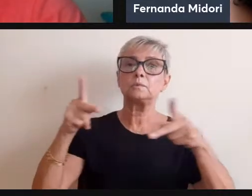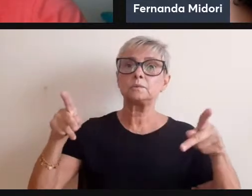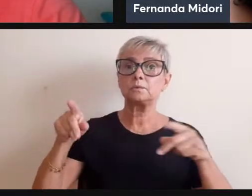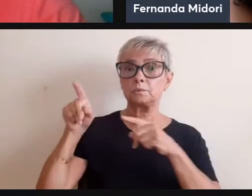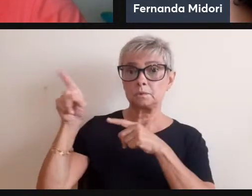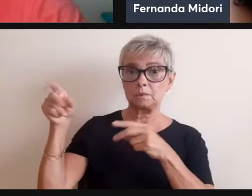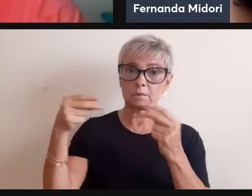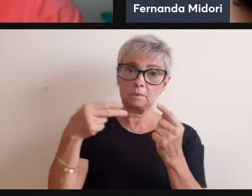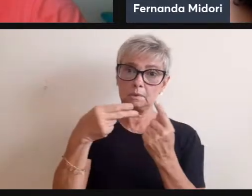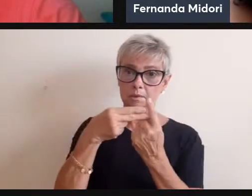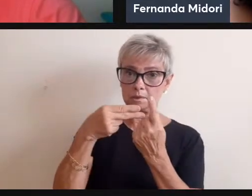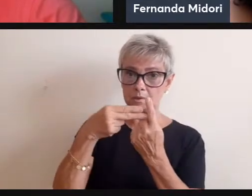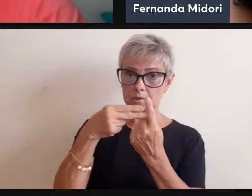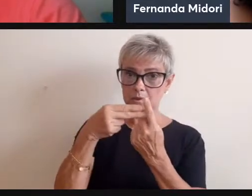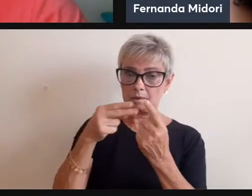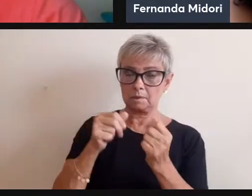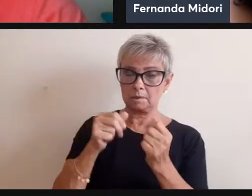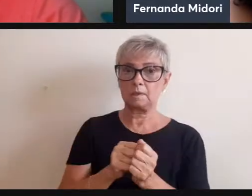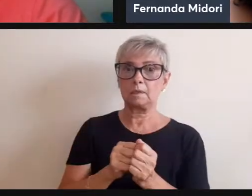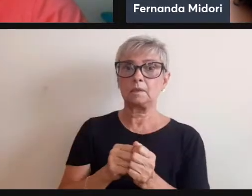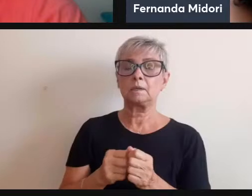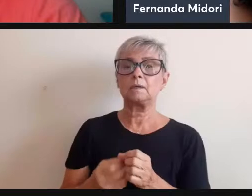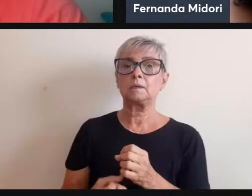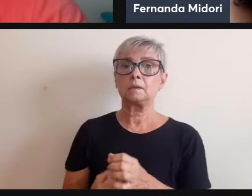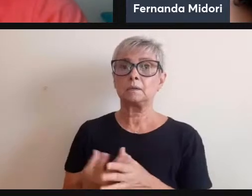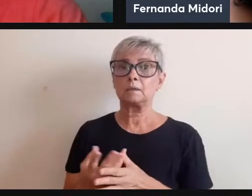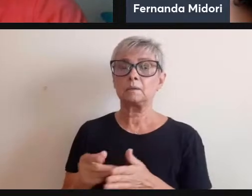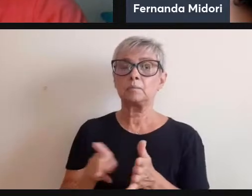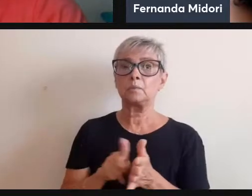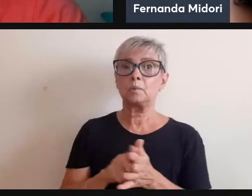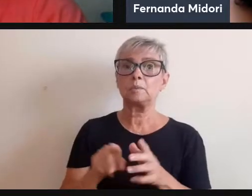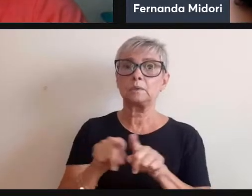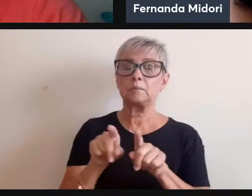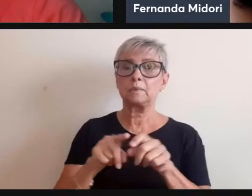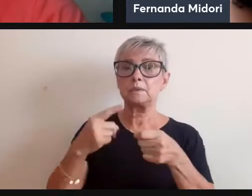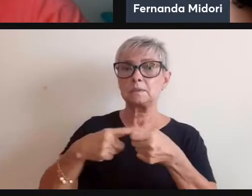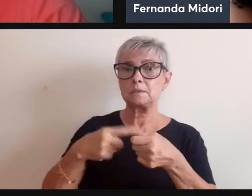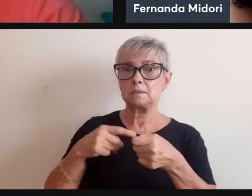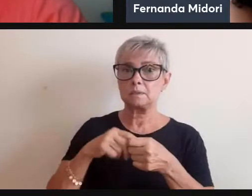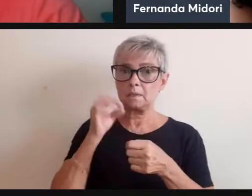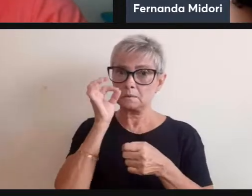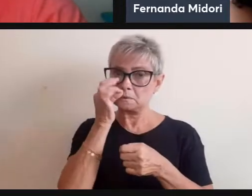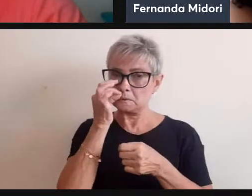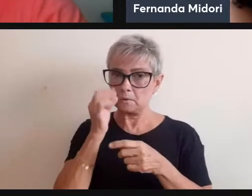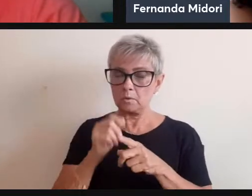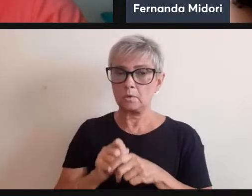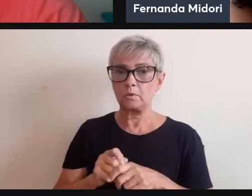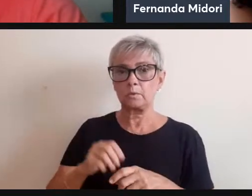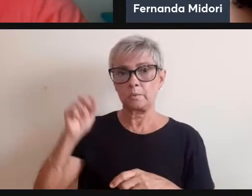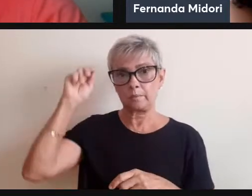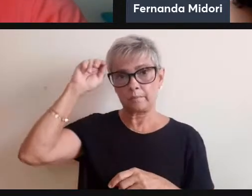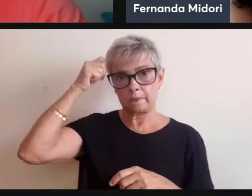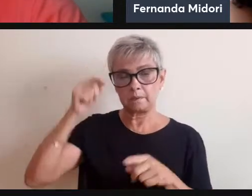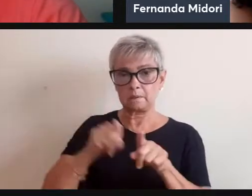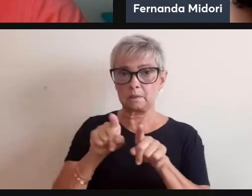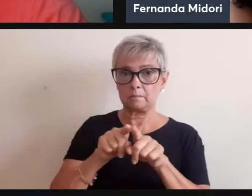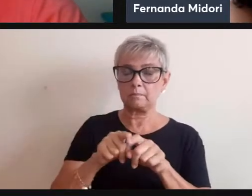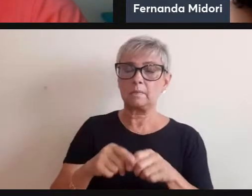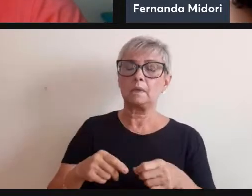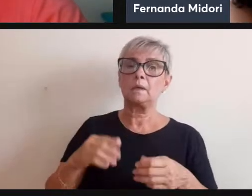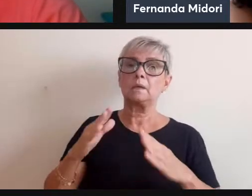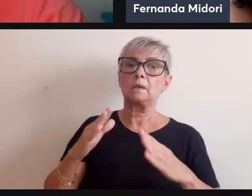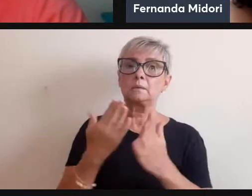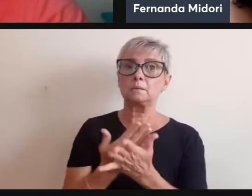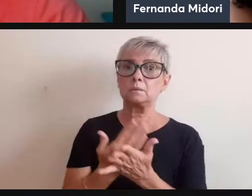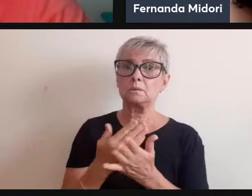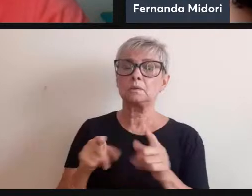e na Fundação de Arte de Ouro Preto. Doutor pela Escola de Artes e Belas Artes da UFMG.